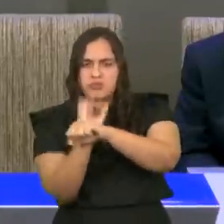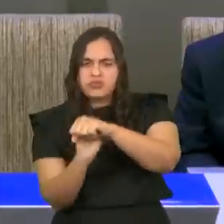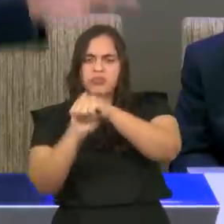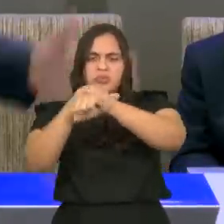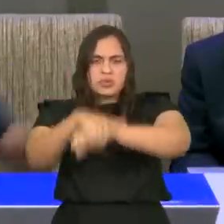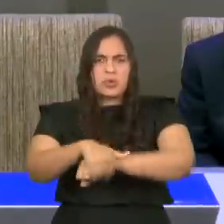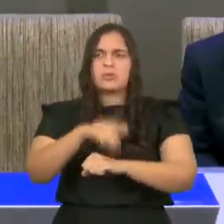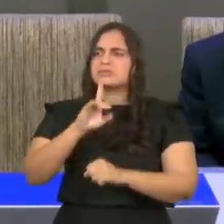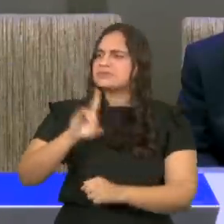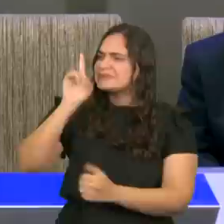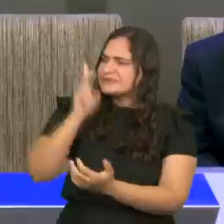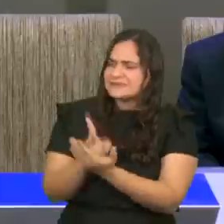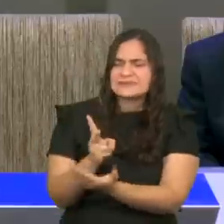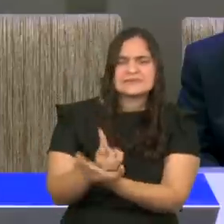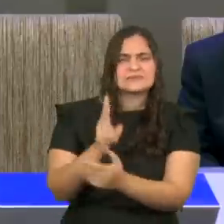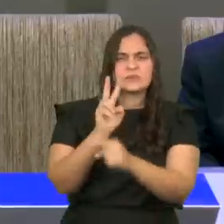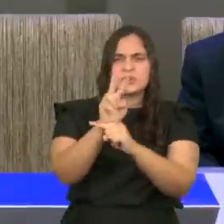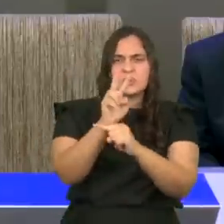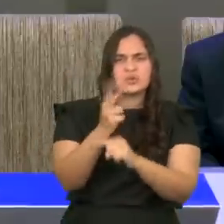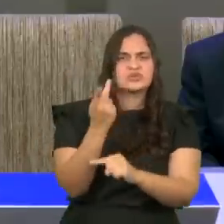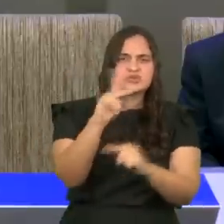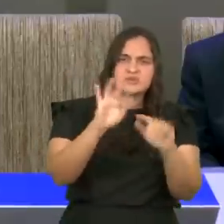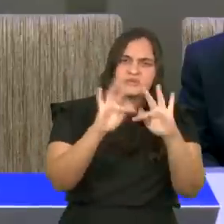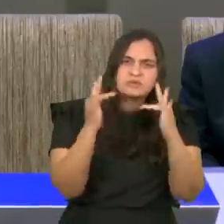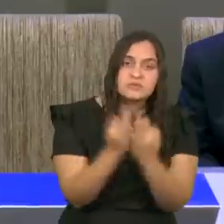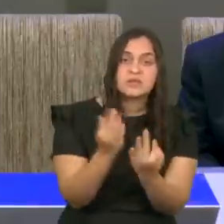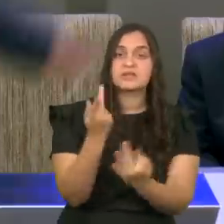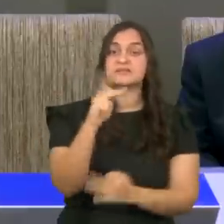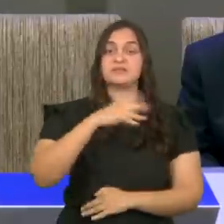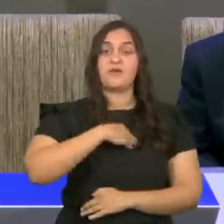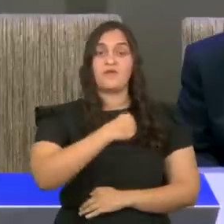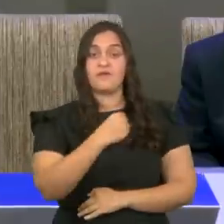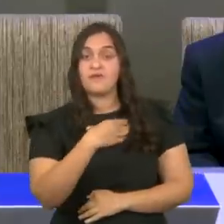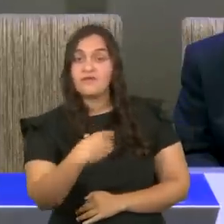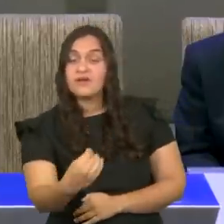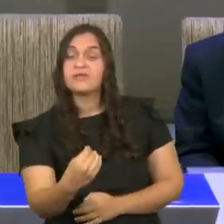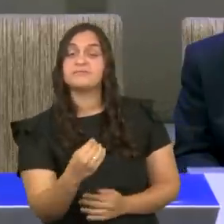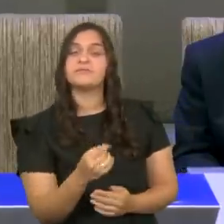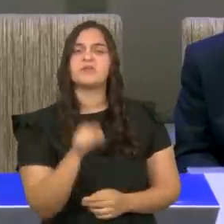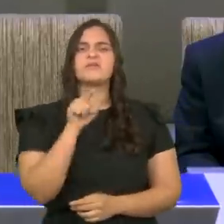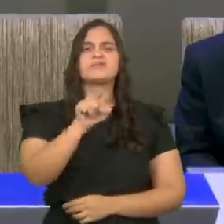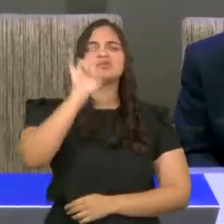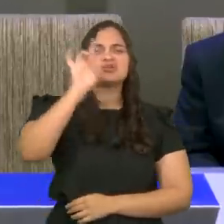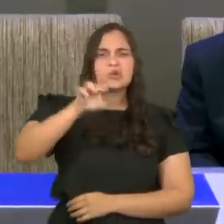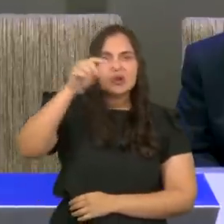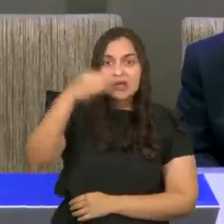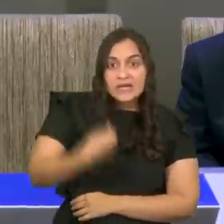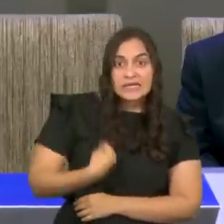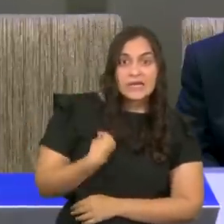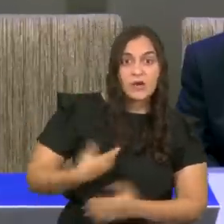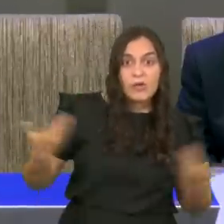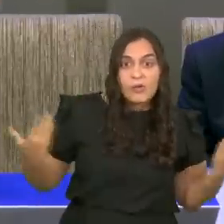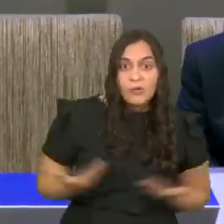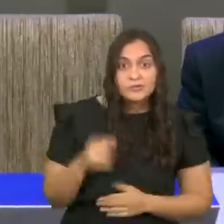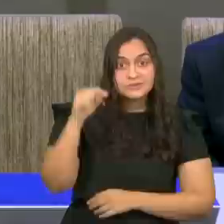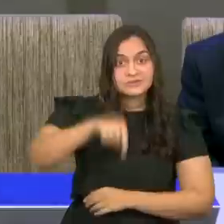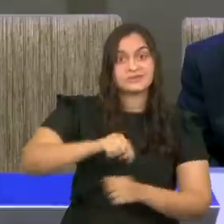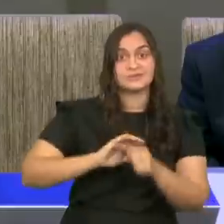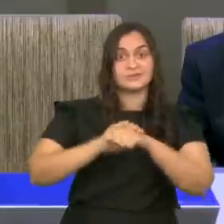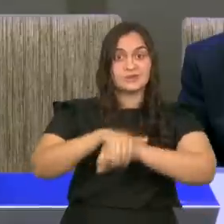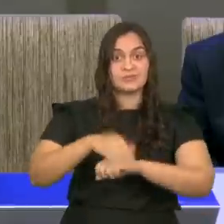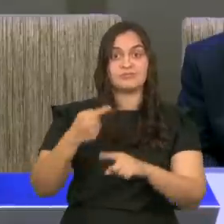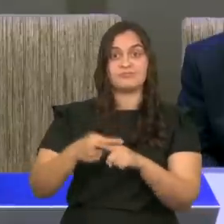Deus guarda os teus filhos. Você está aqui esta noite, porque a mão de Deus está sobre você.